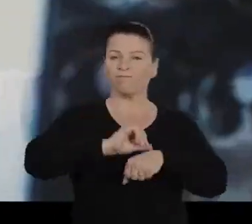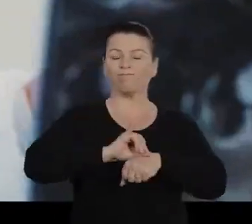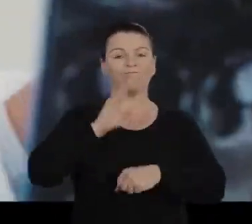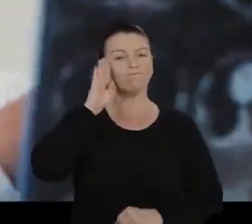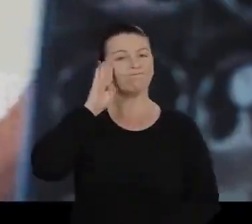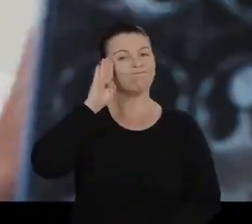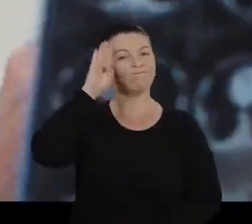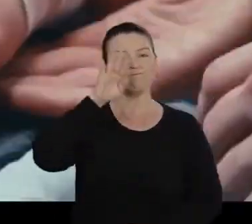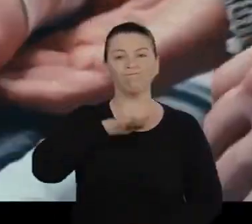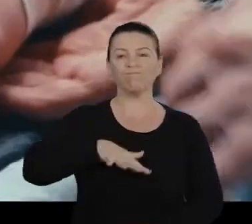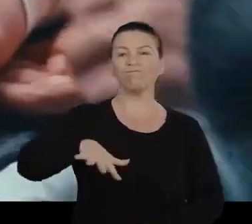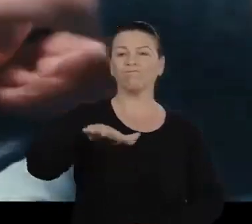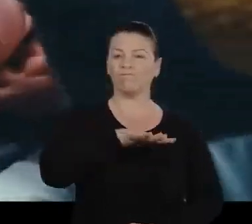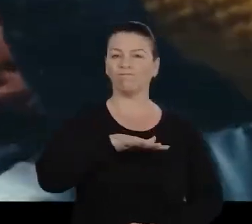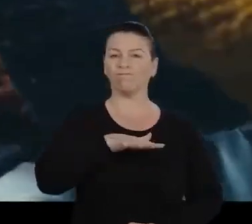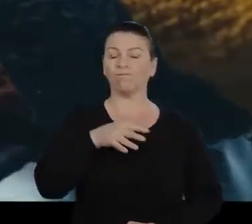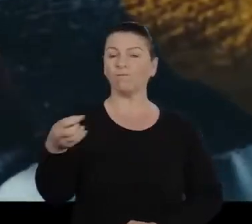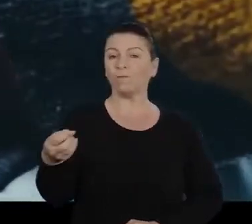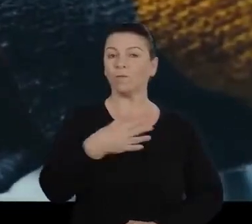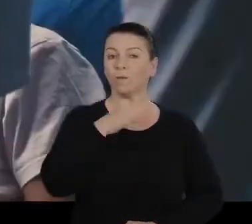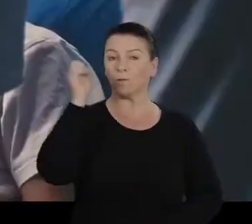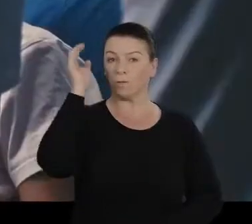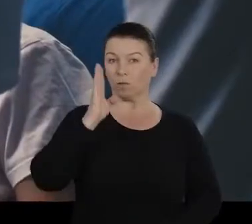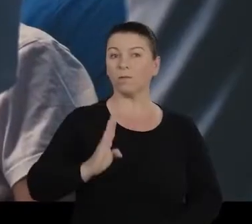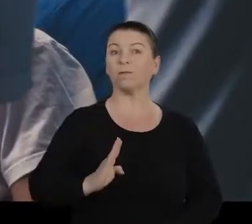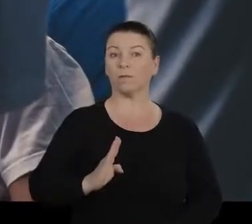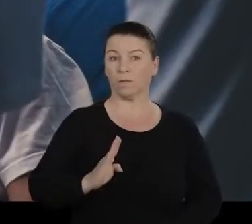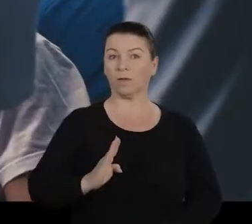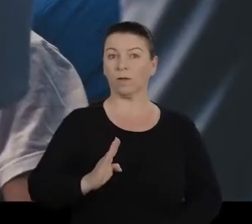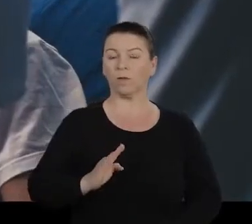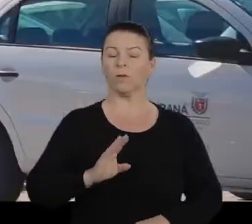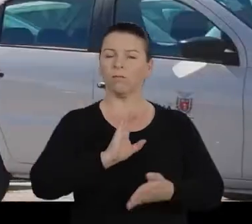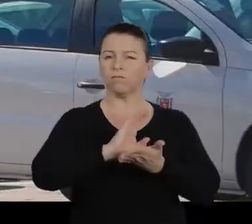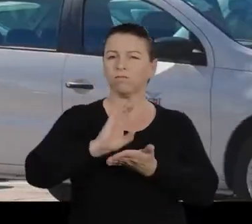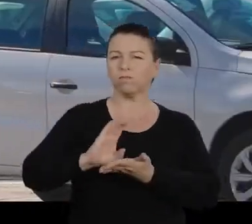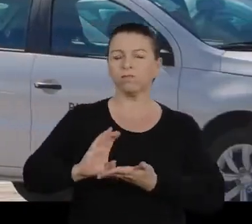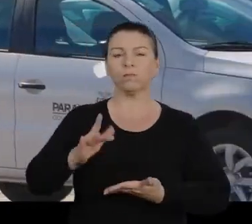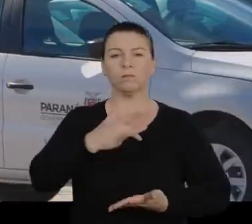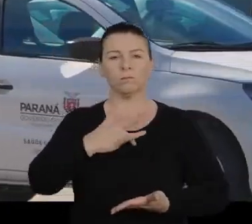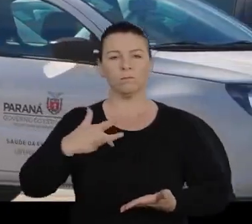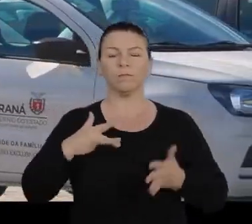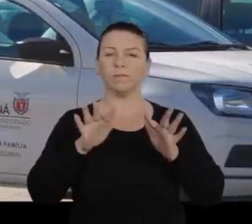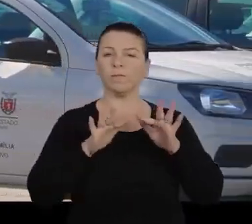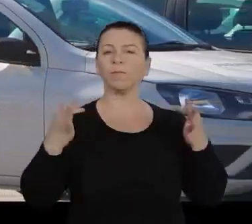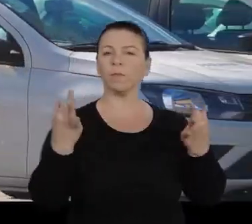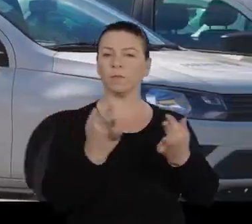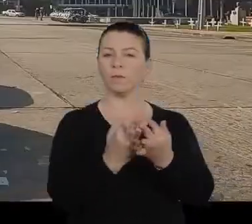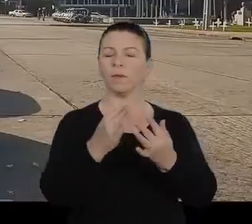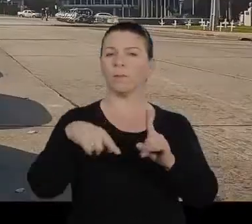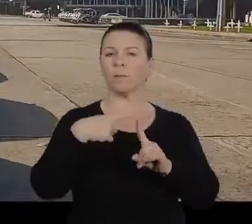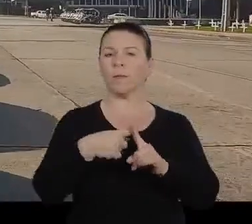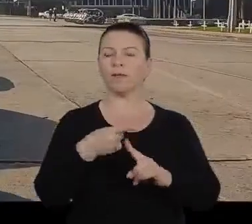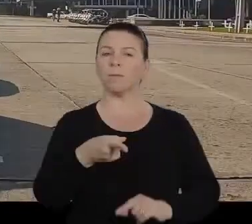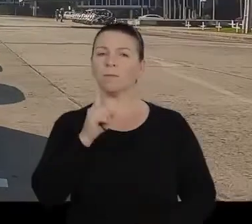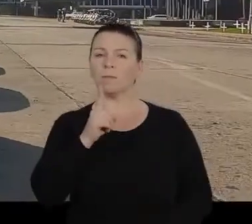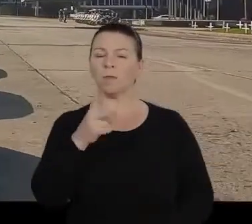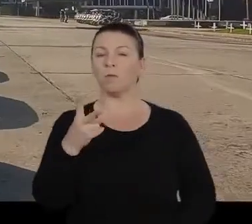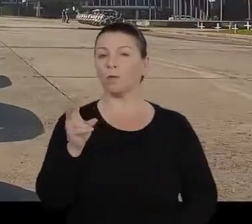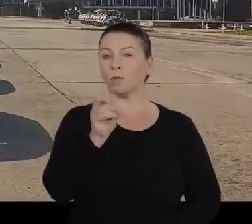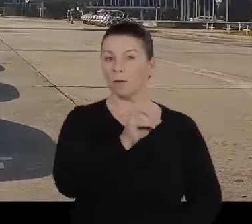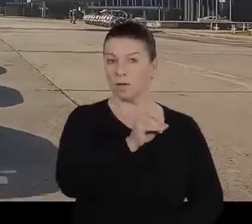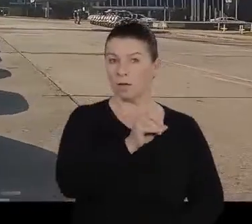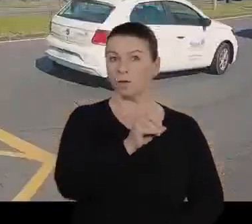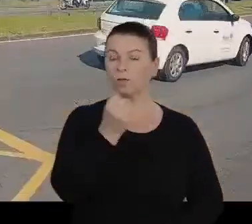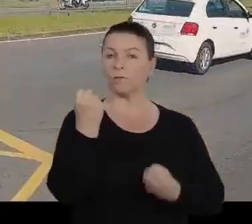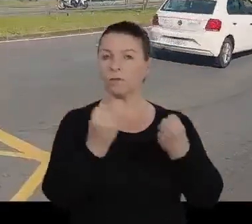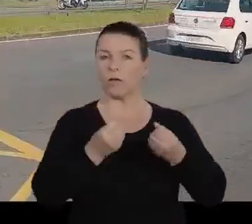centros de quimioterapia e radioterapia mais modernos do Brasil. Investiu na saúde da família. Mais de mil e